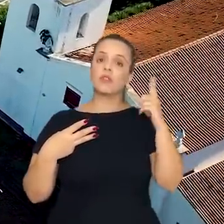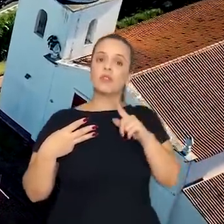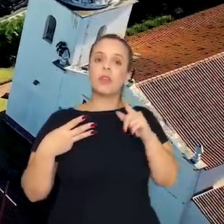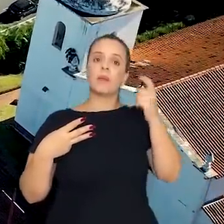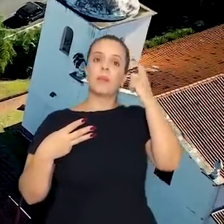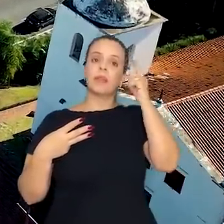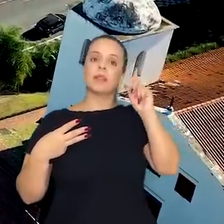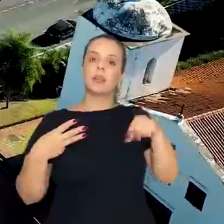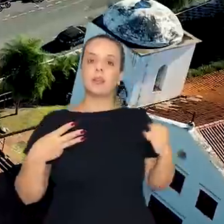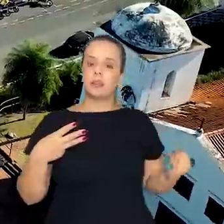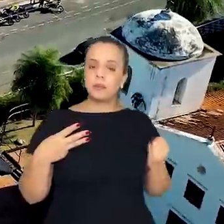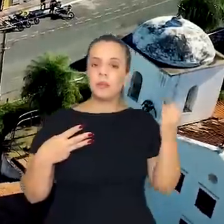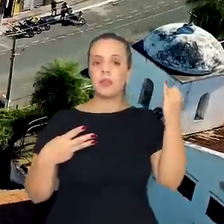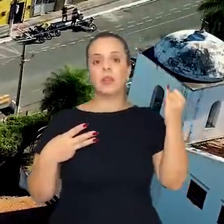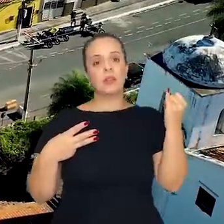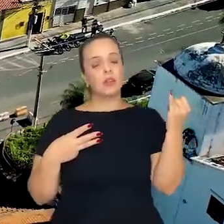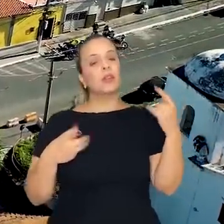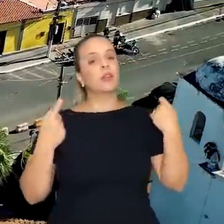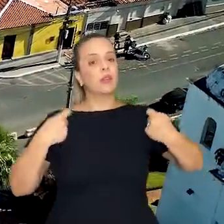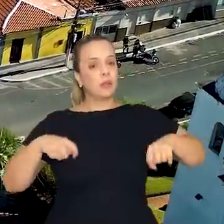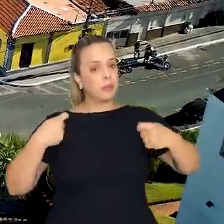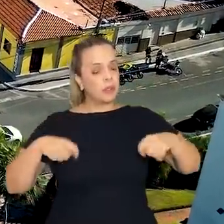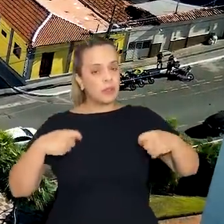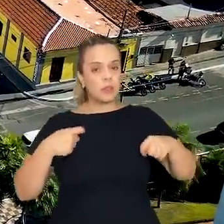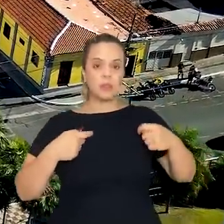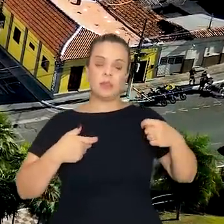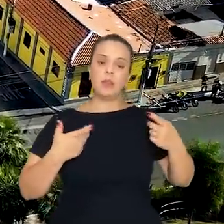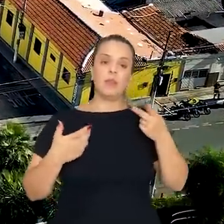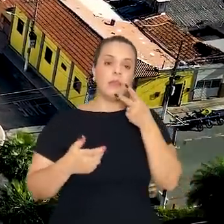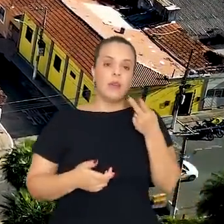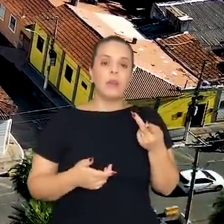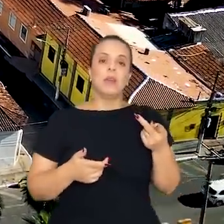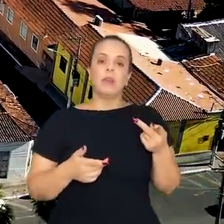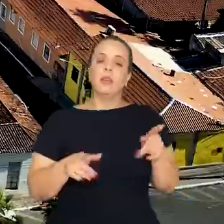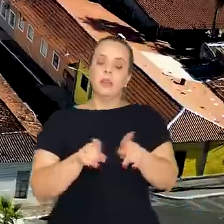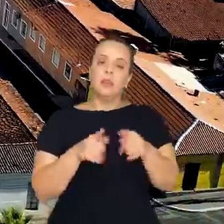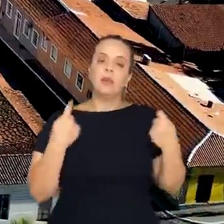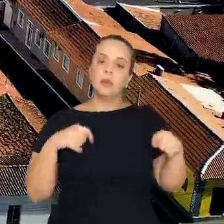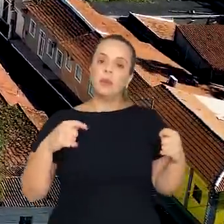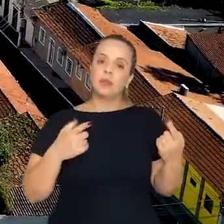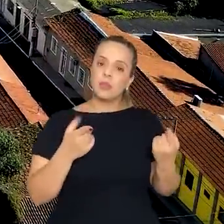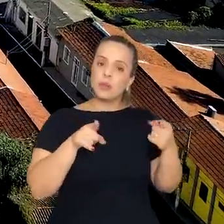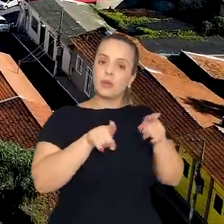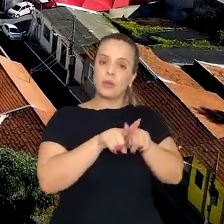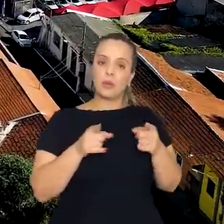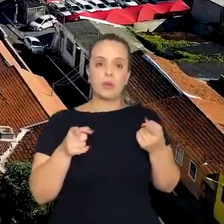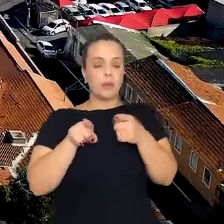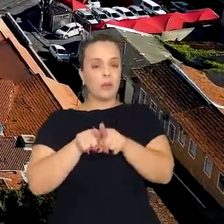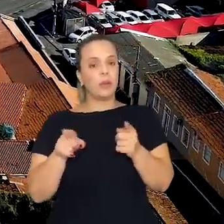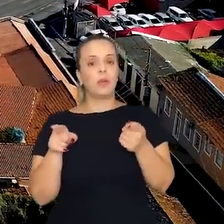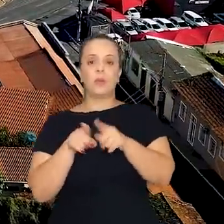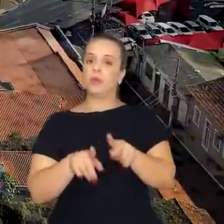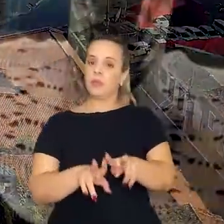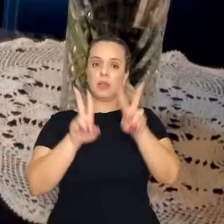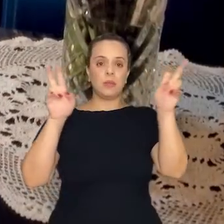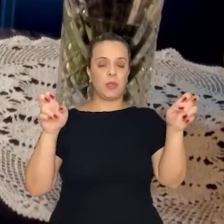importantes abordar e também buscar parcerias para realizar em relação ao centro